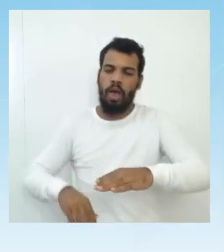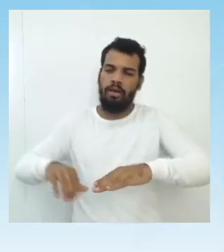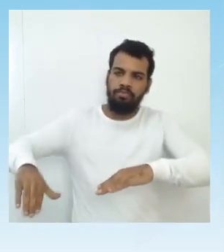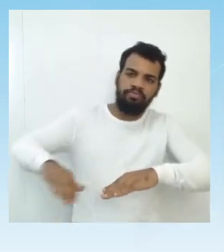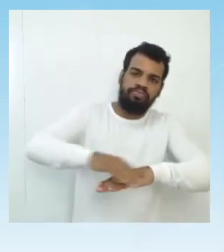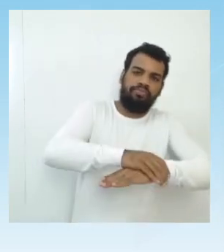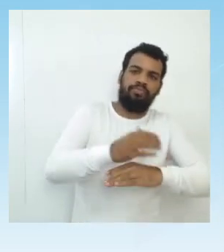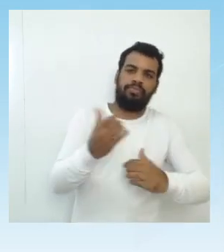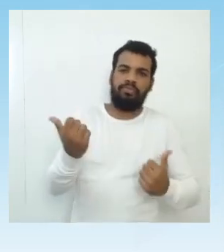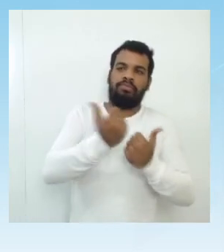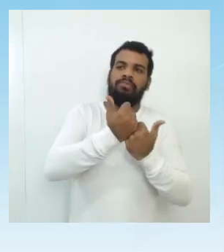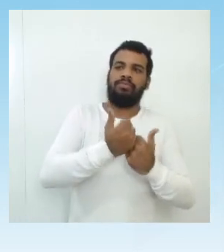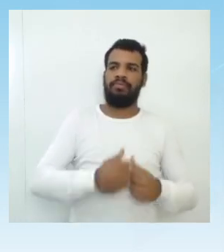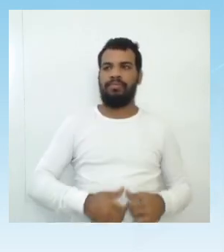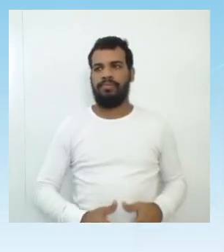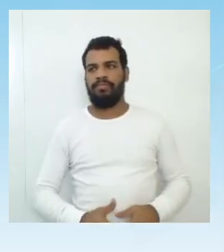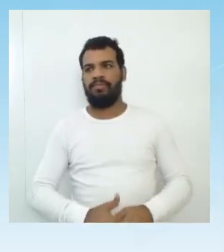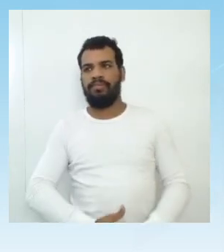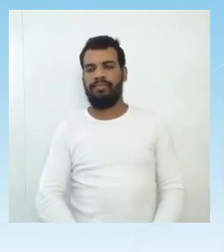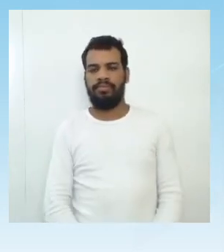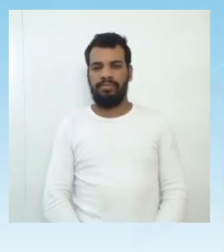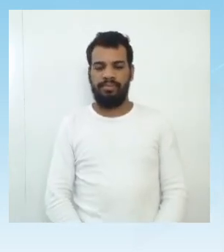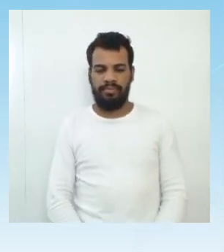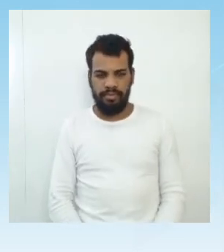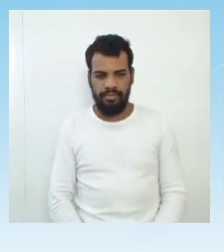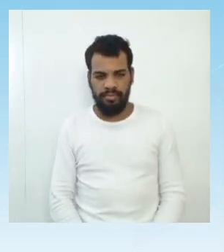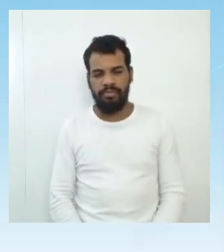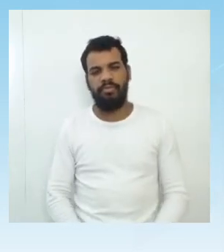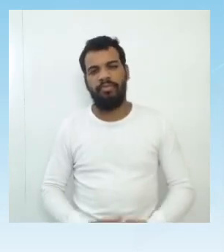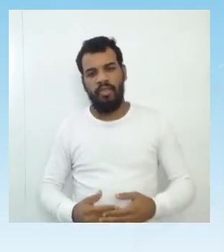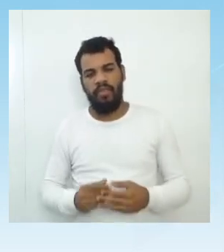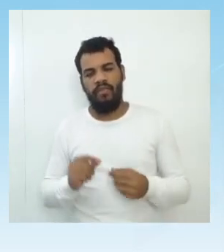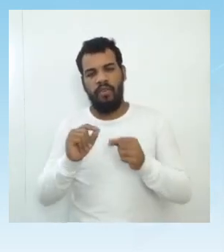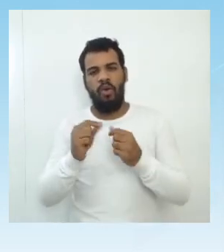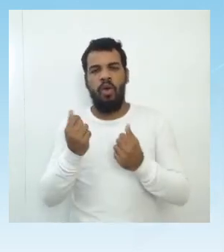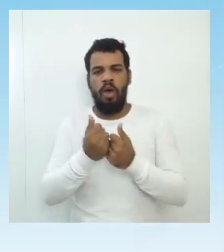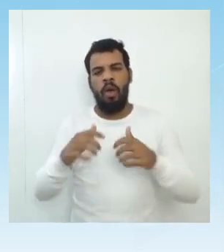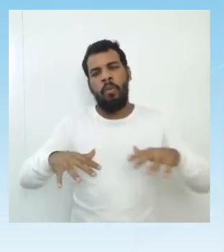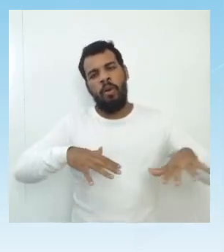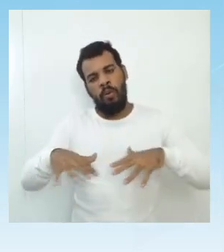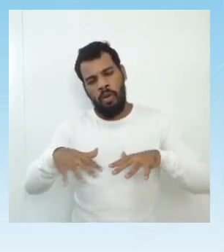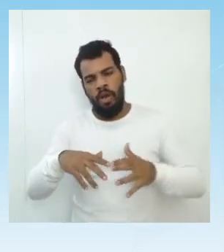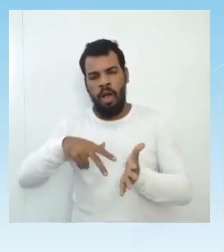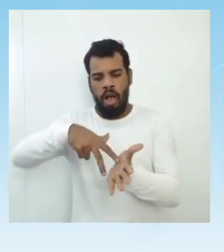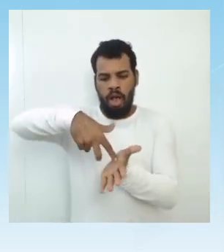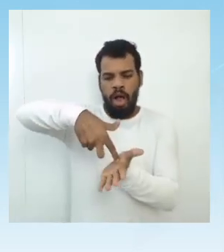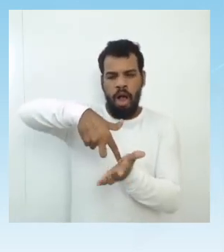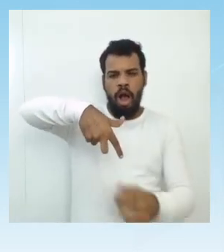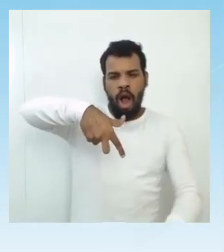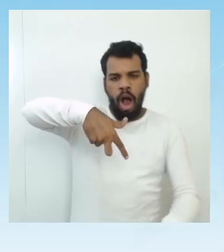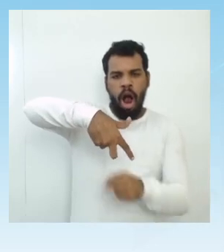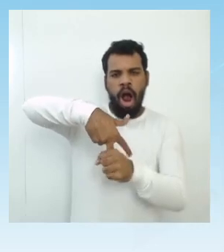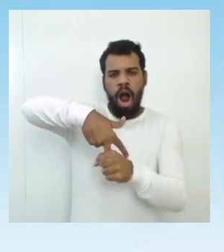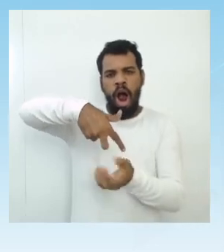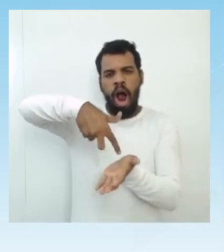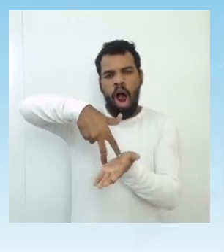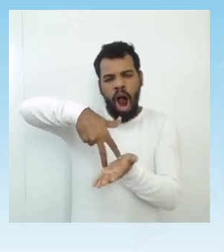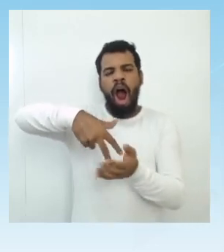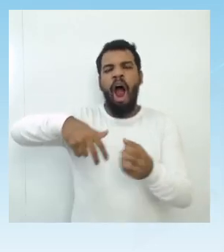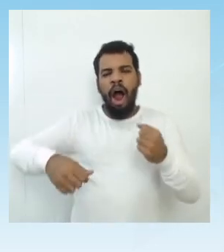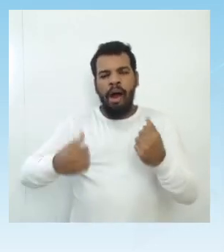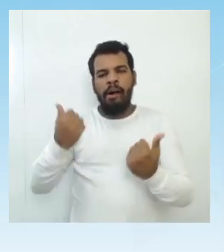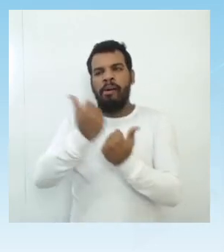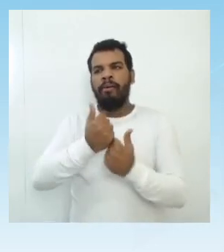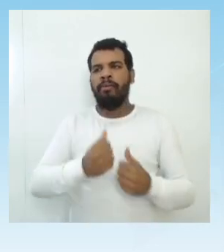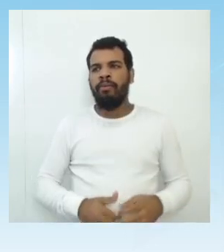mão, e ali vai se fazer uma prótese para poder imobilizar. Também é utilizado esse tipo de